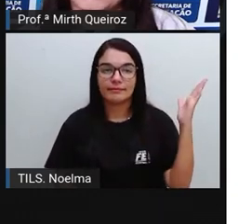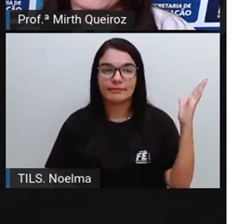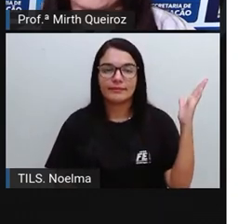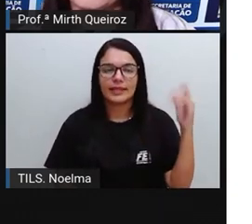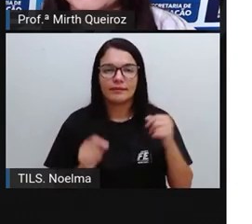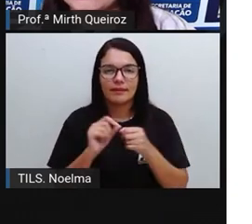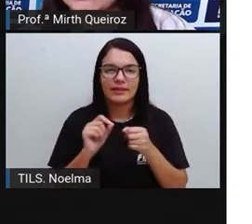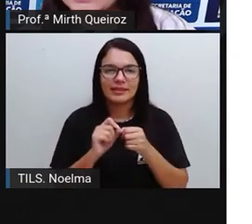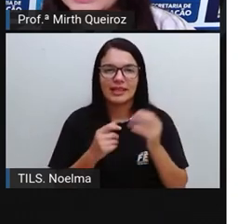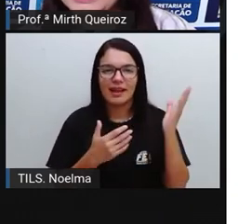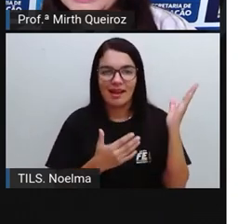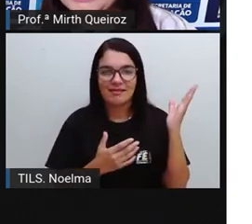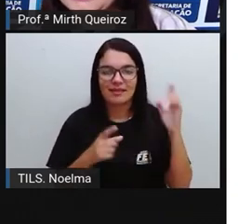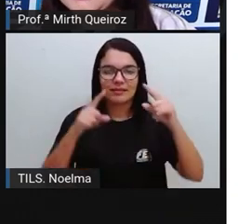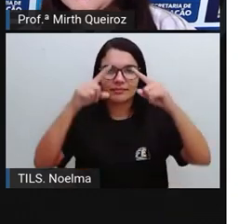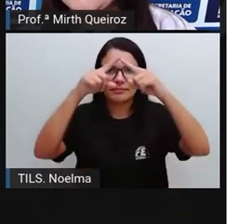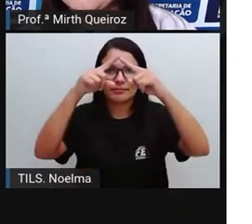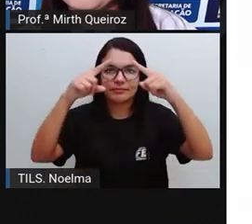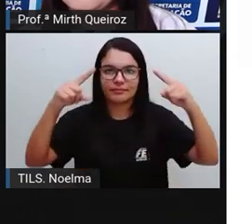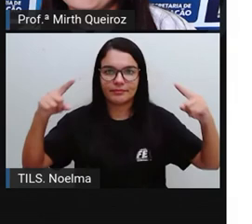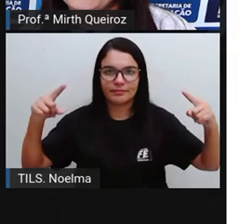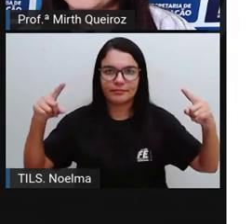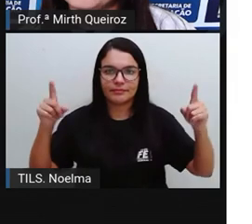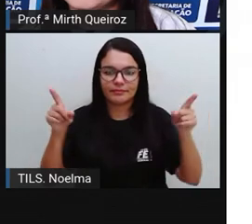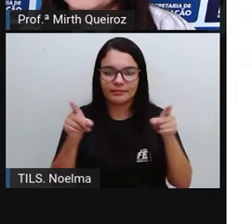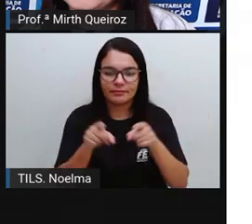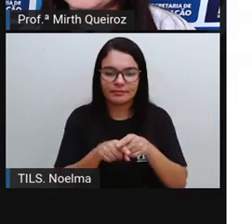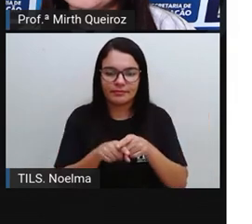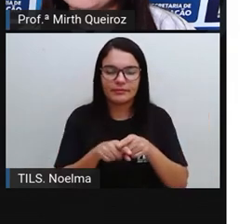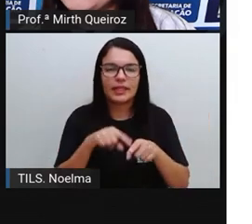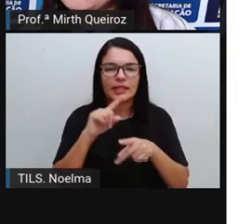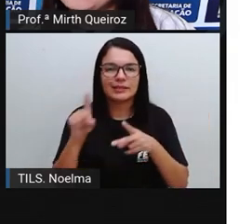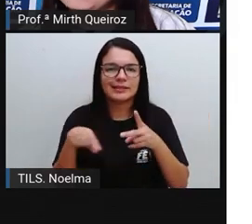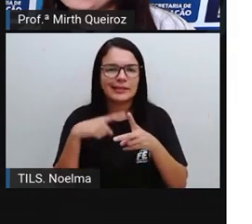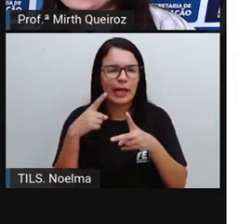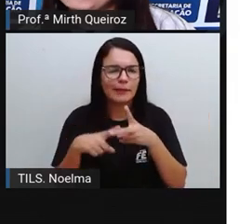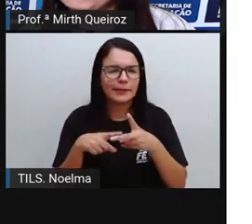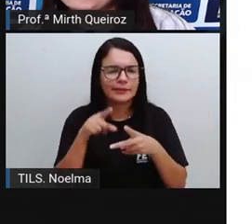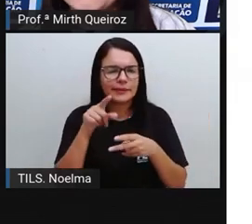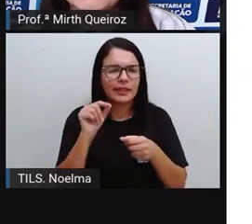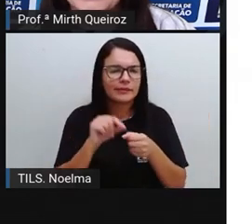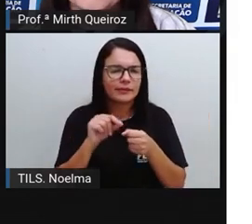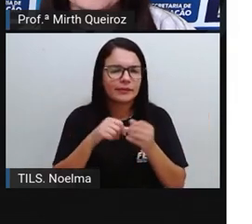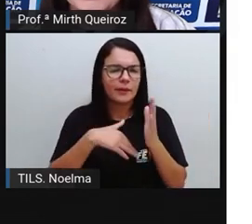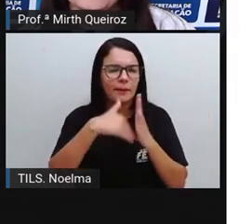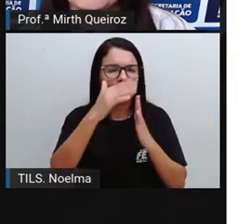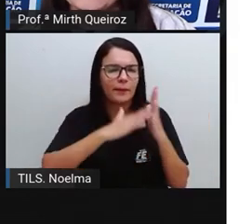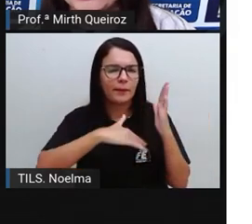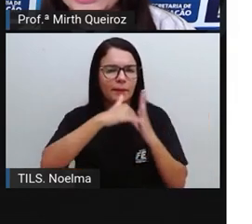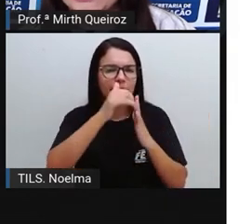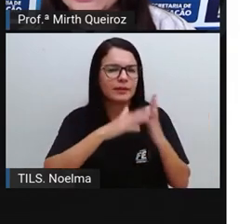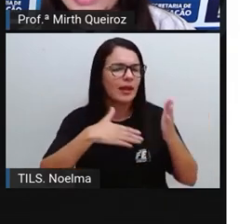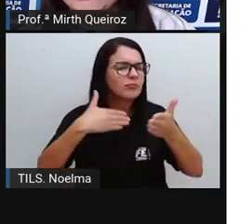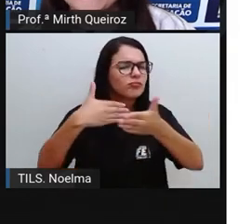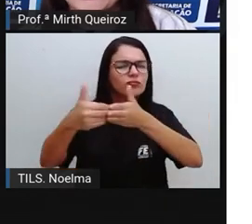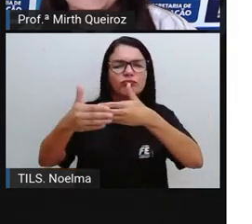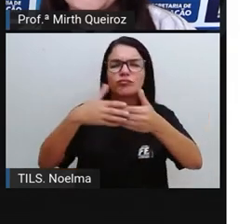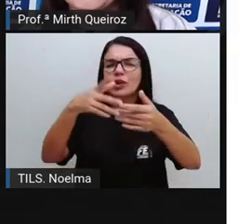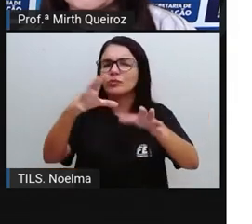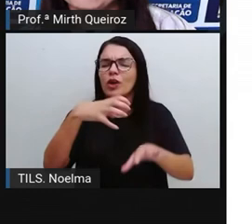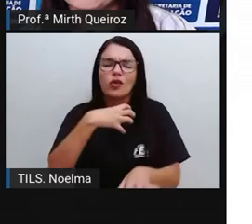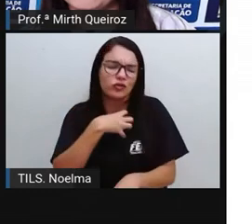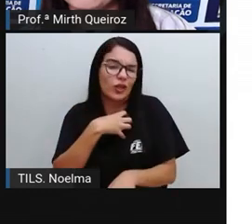que é um losango e depois vocês vão pintar ao seu jeito, certo?